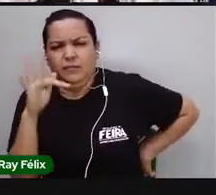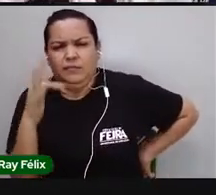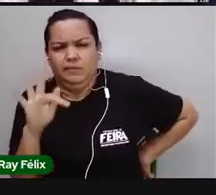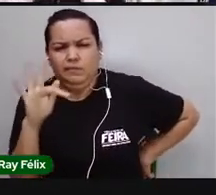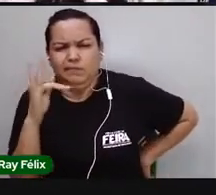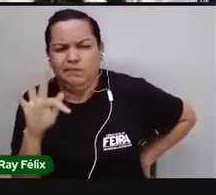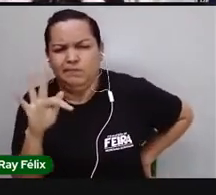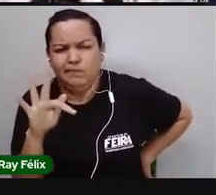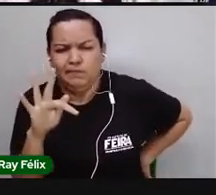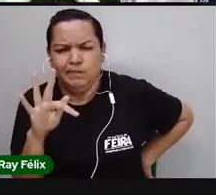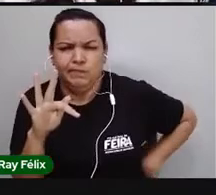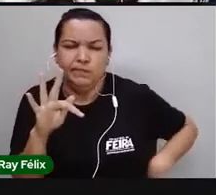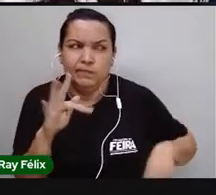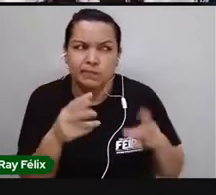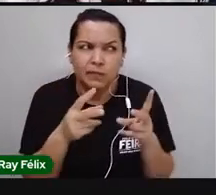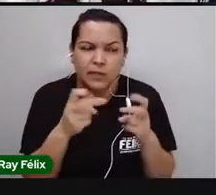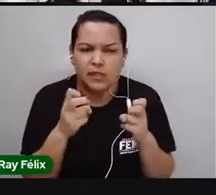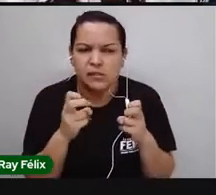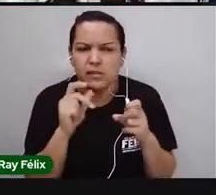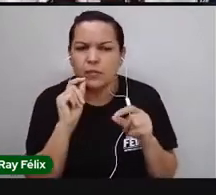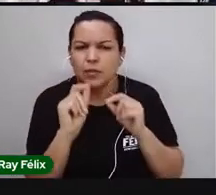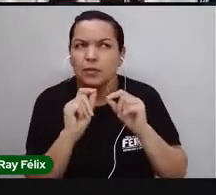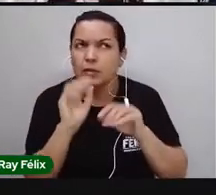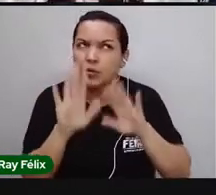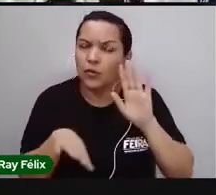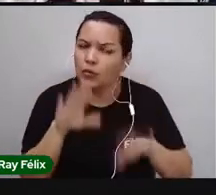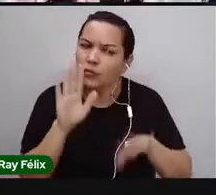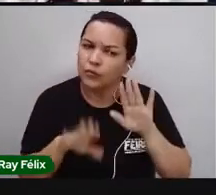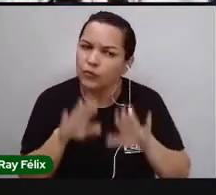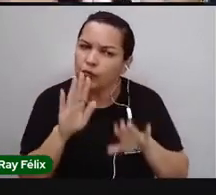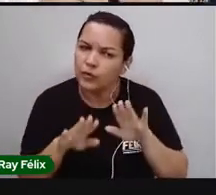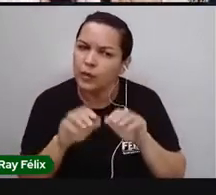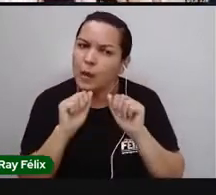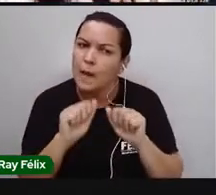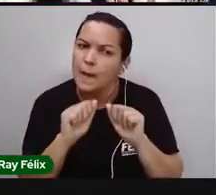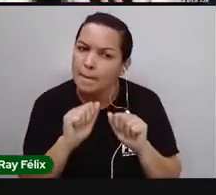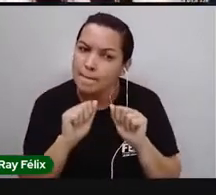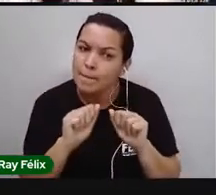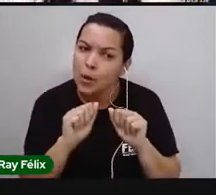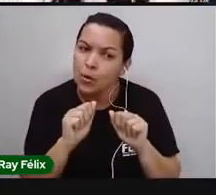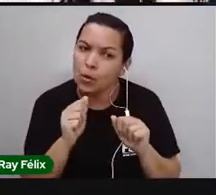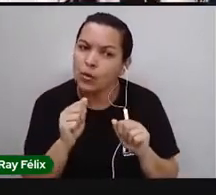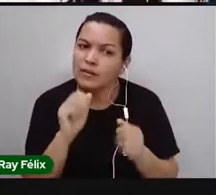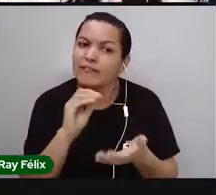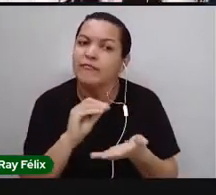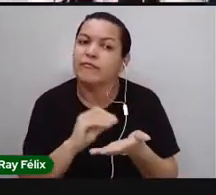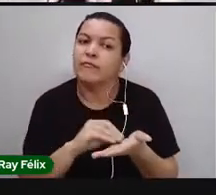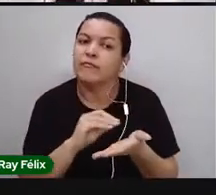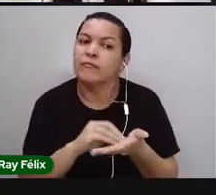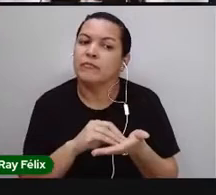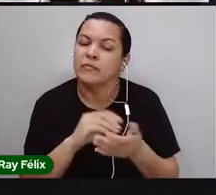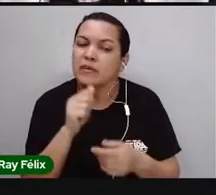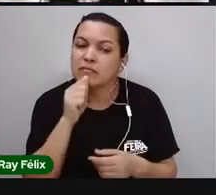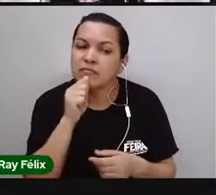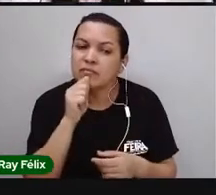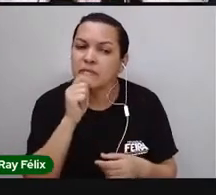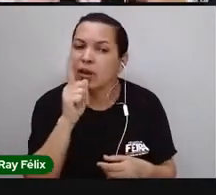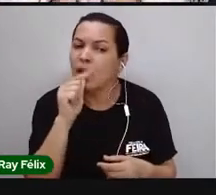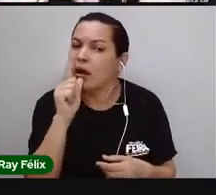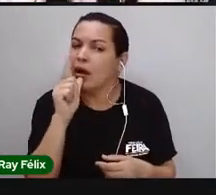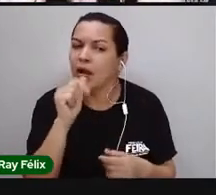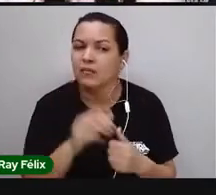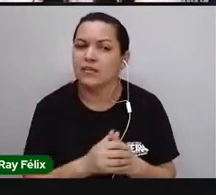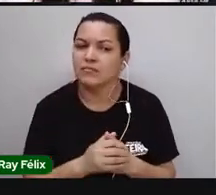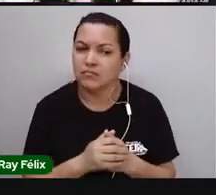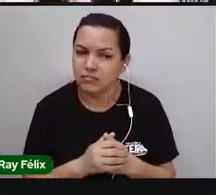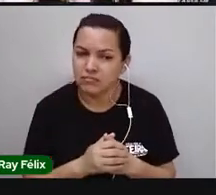costas, então eu vou perceber que, talvez, pode ser que eu não estou bebendo água. Talvez pode ser algum incômodo